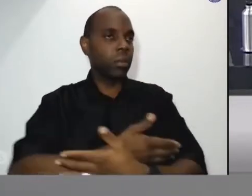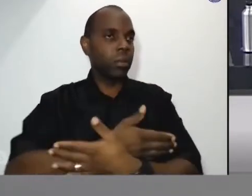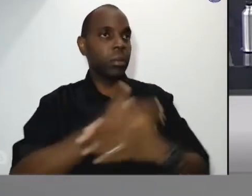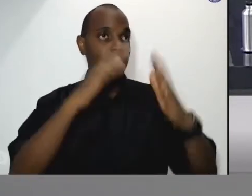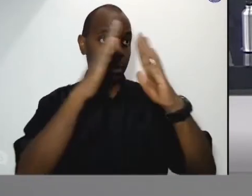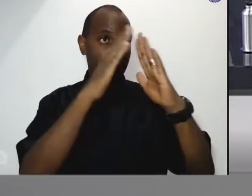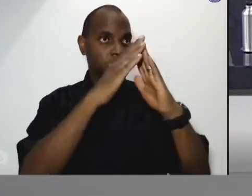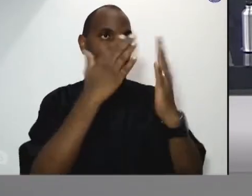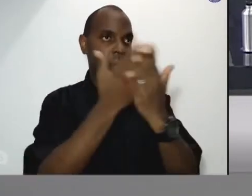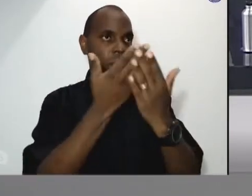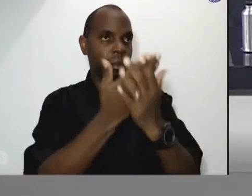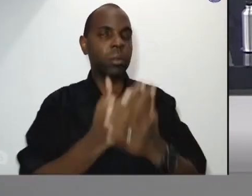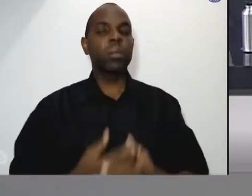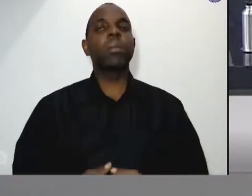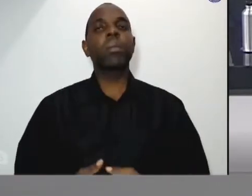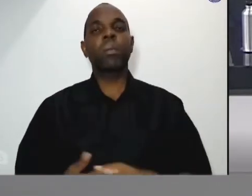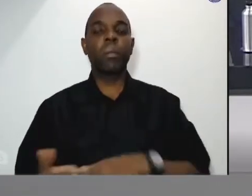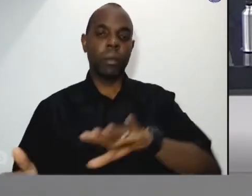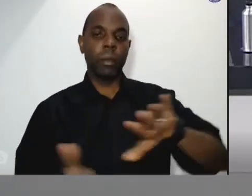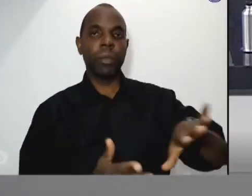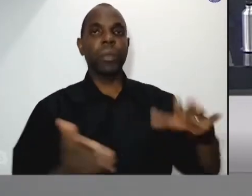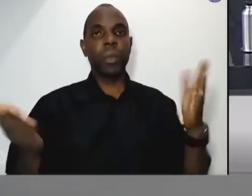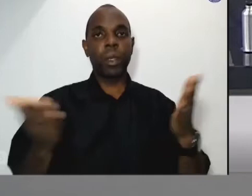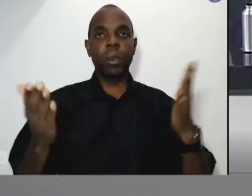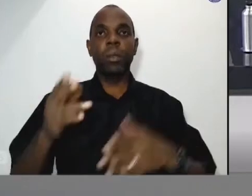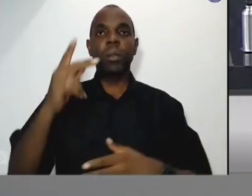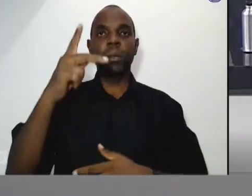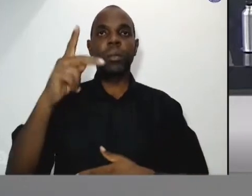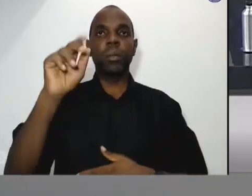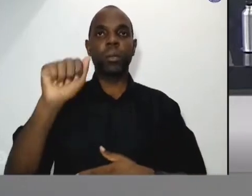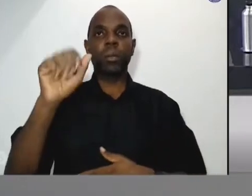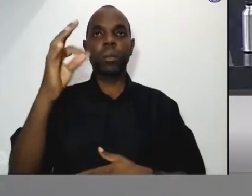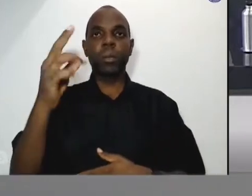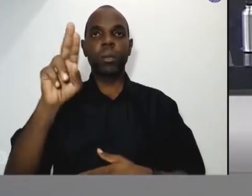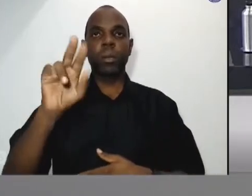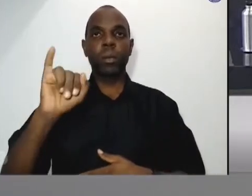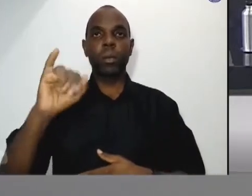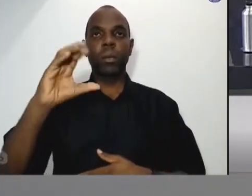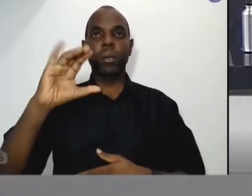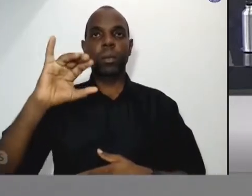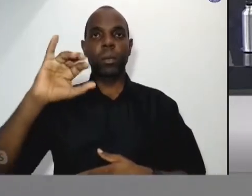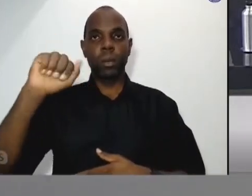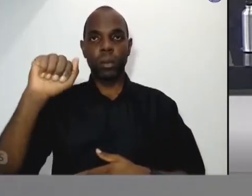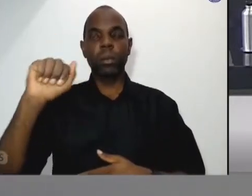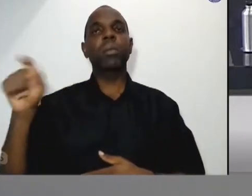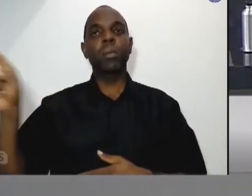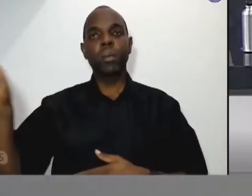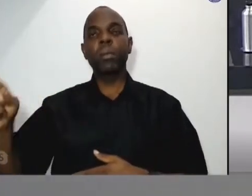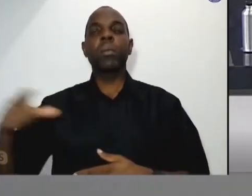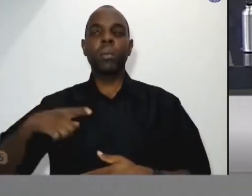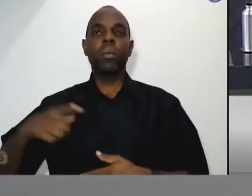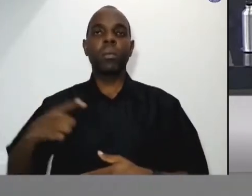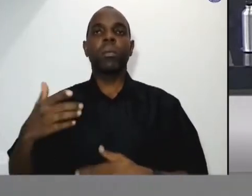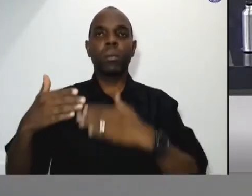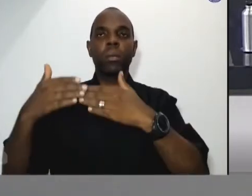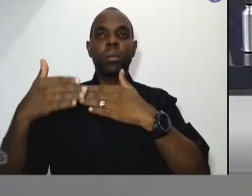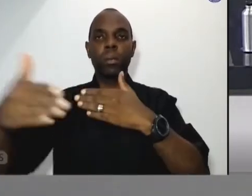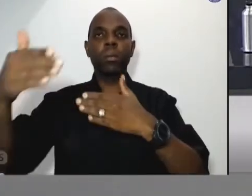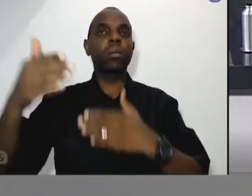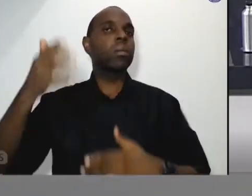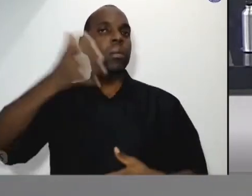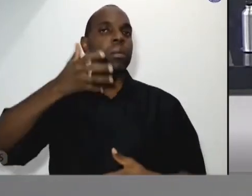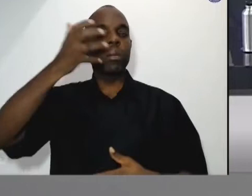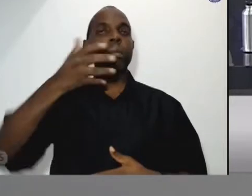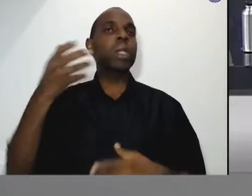a Patrícia Chimabuco, que é a coordenadora aqui de Cezana, da campanha da fraternidade, e que fará uma introdução sobre o agir da campanha